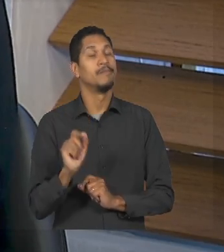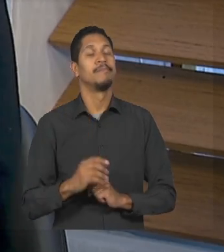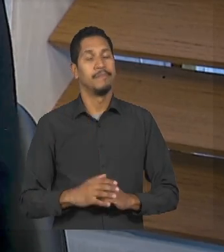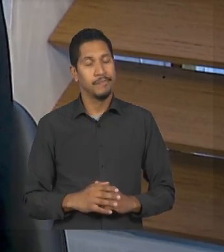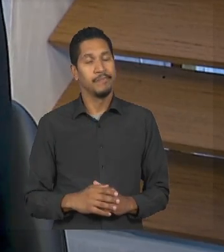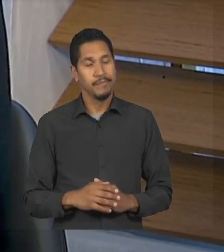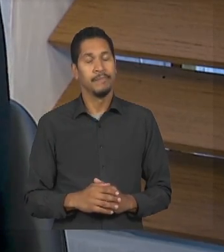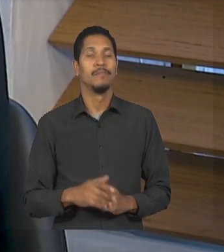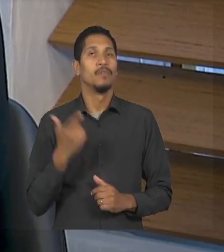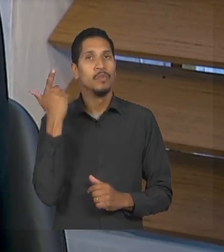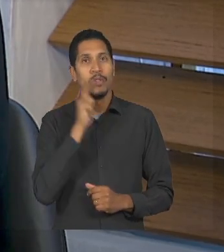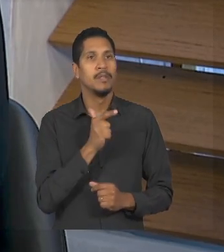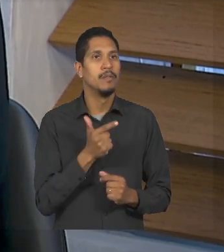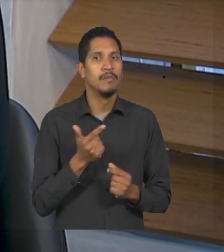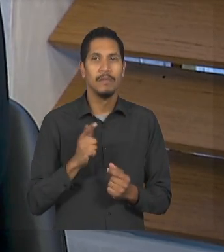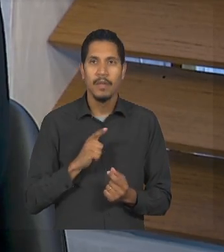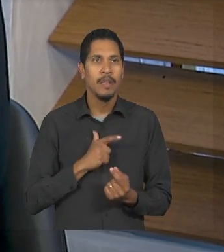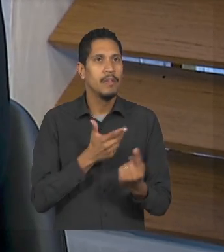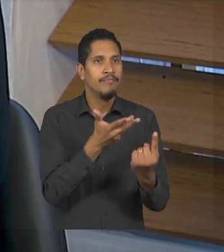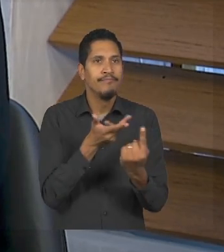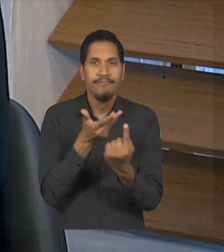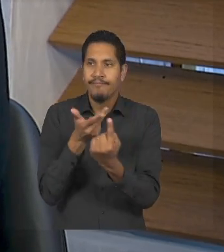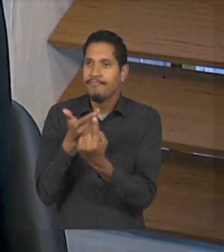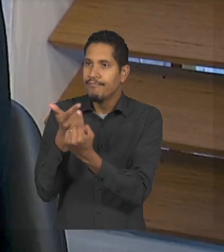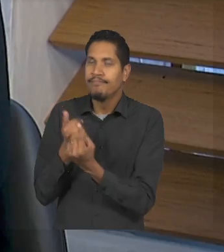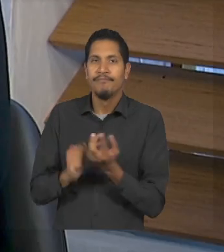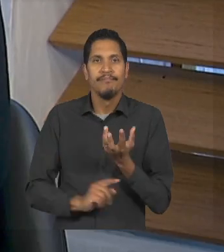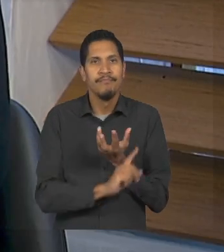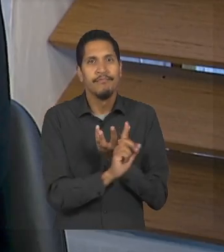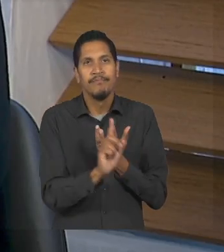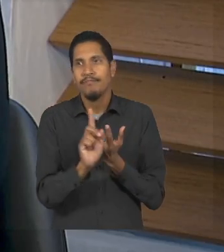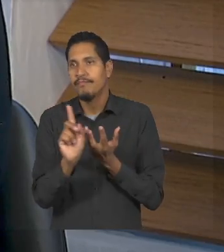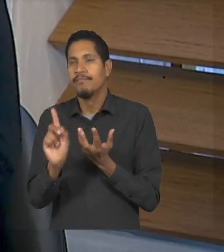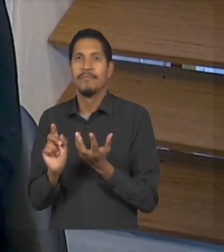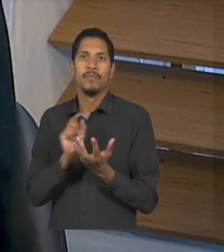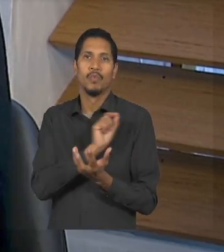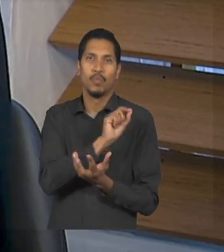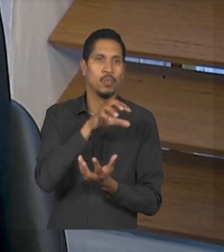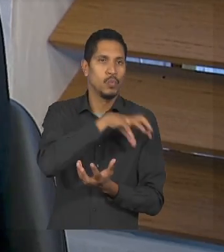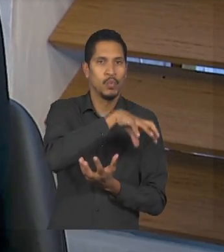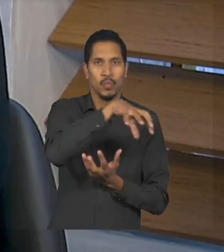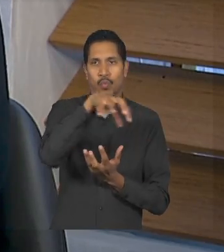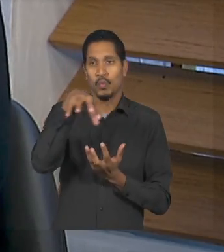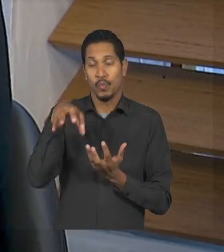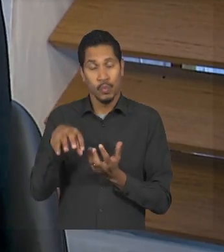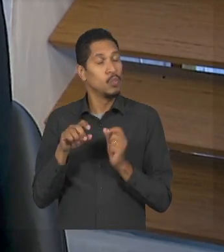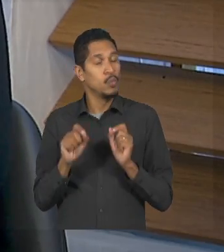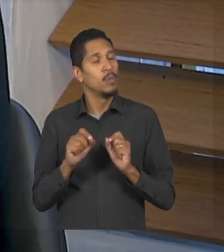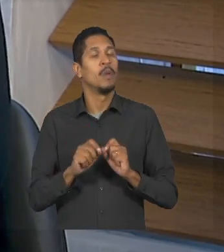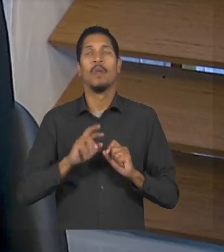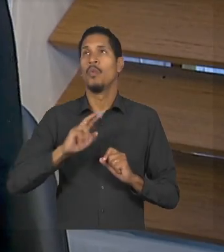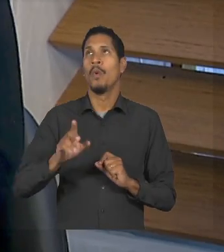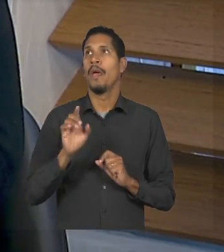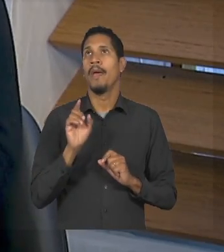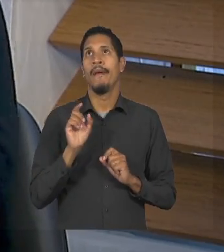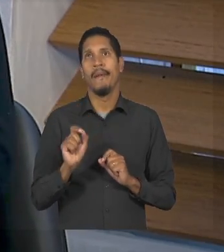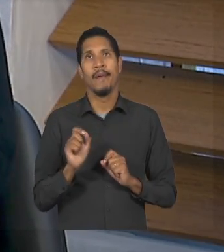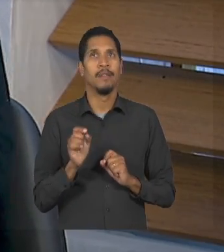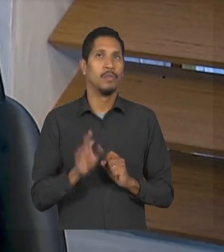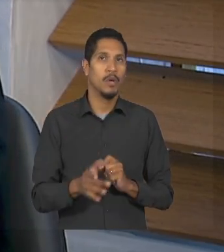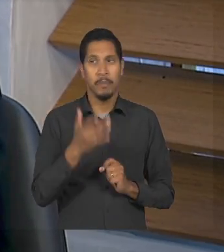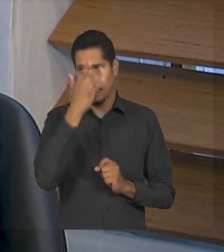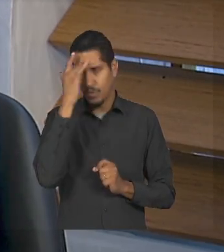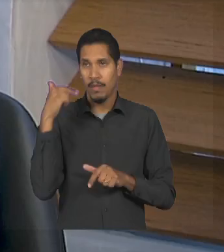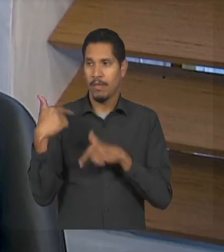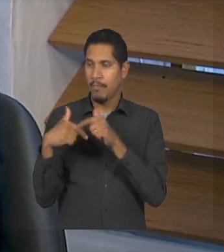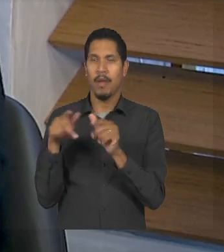reunir é vários vários setores a gente não trouxe só as pessoas